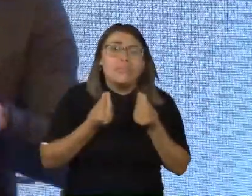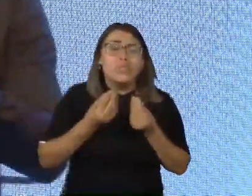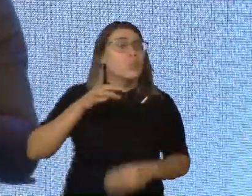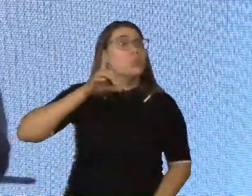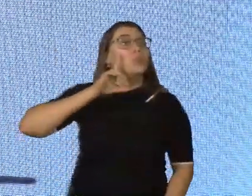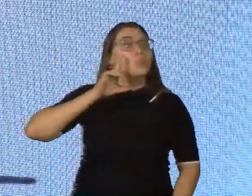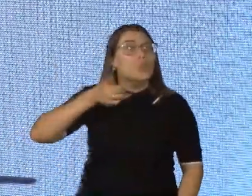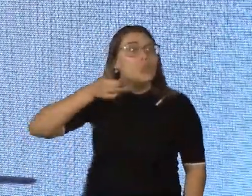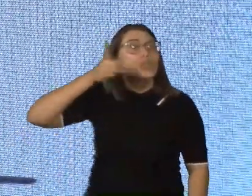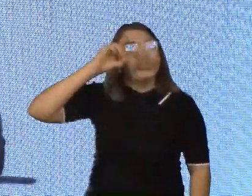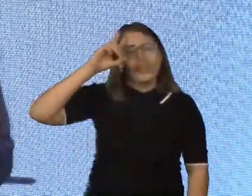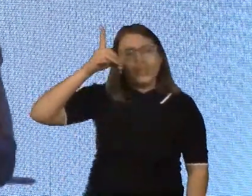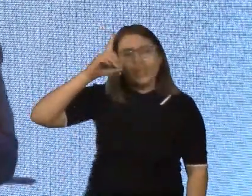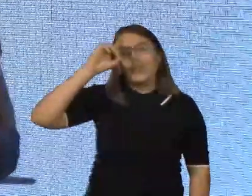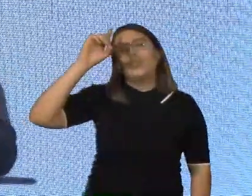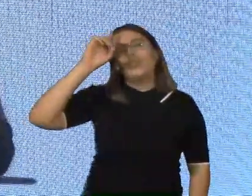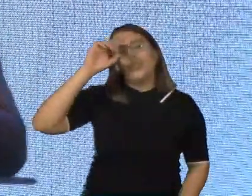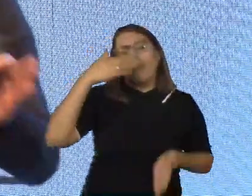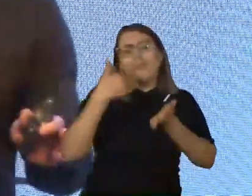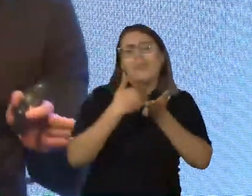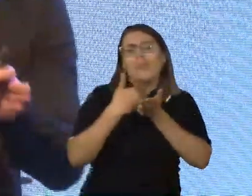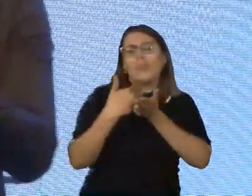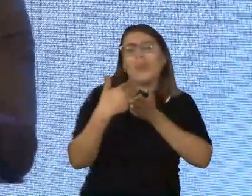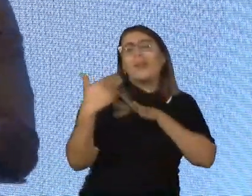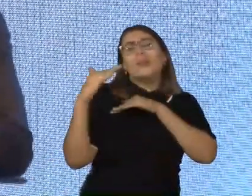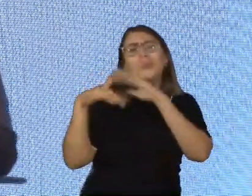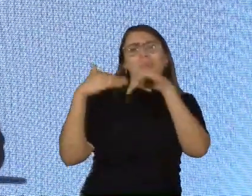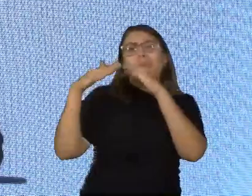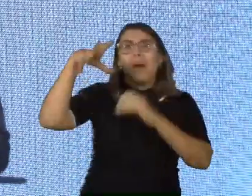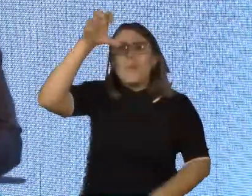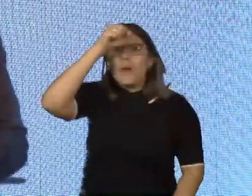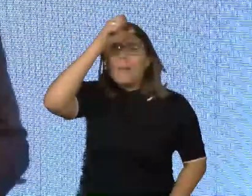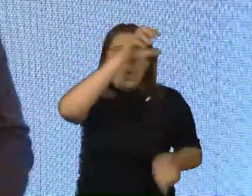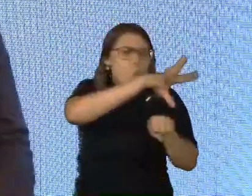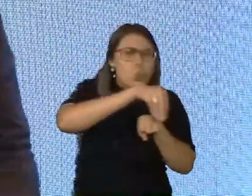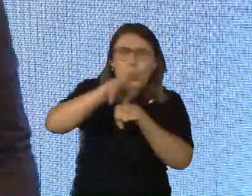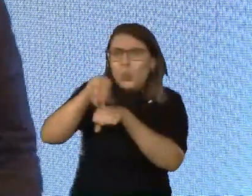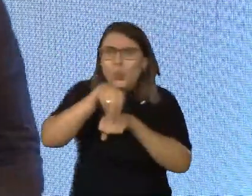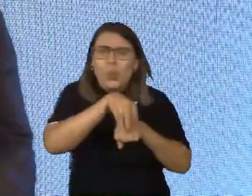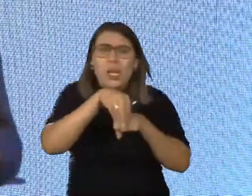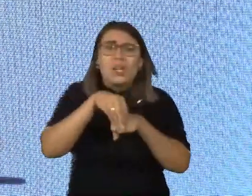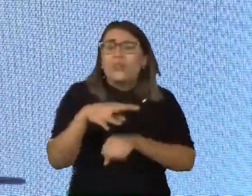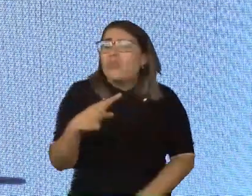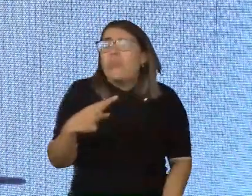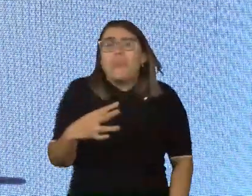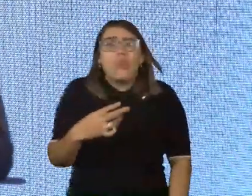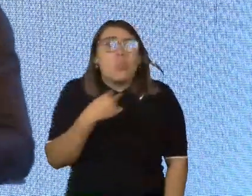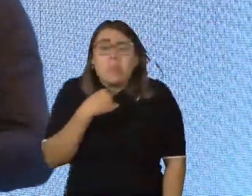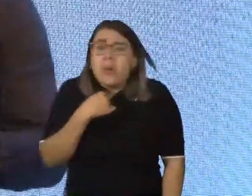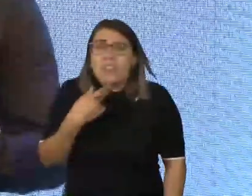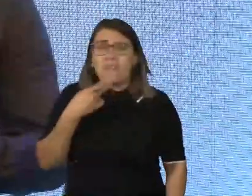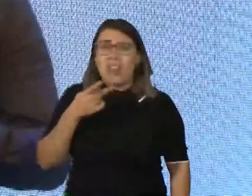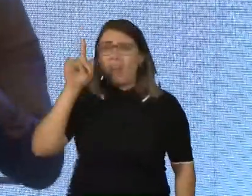dia de cada vez. A gente tem que começar. Mas o aprender é de várias formas. Eu não posso cancelar alguém, porque senão o